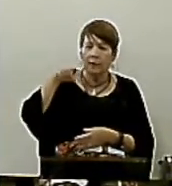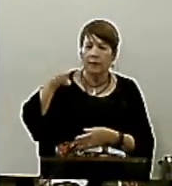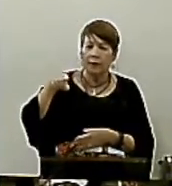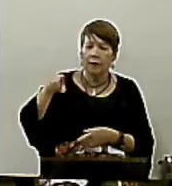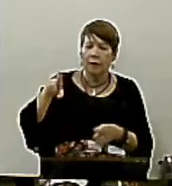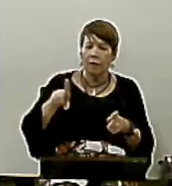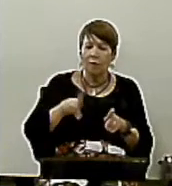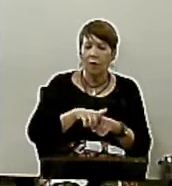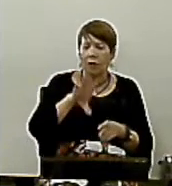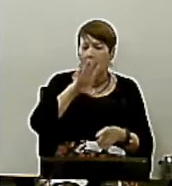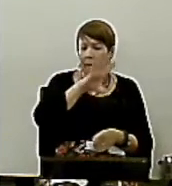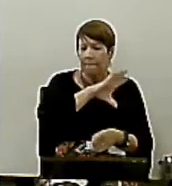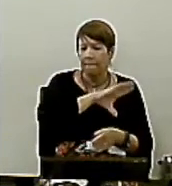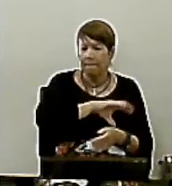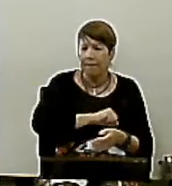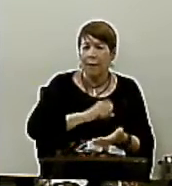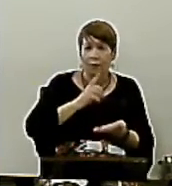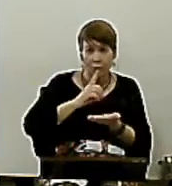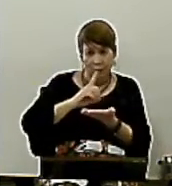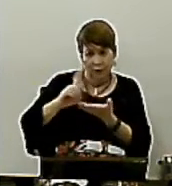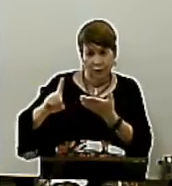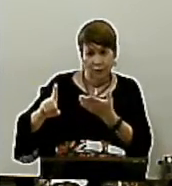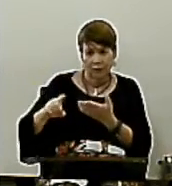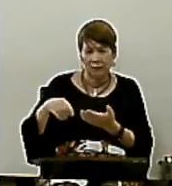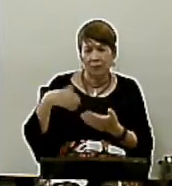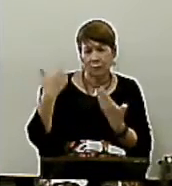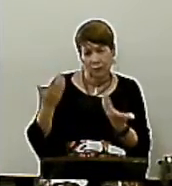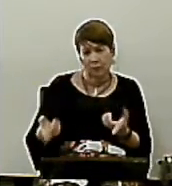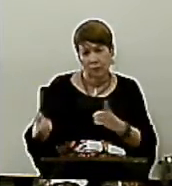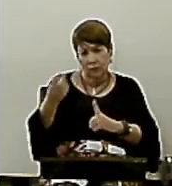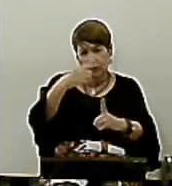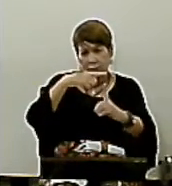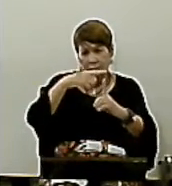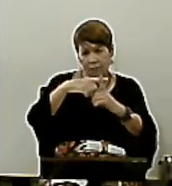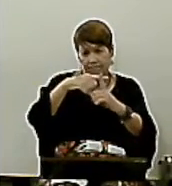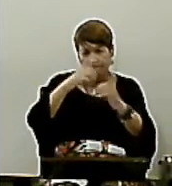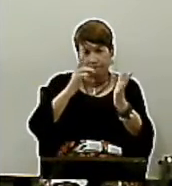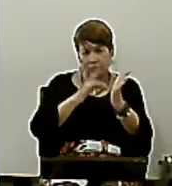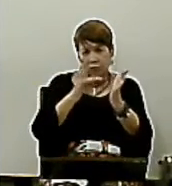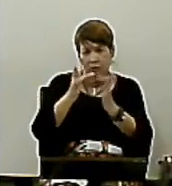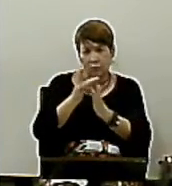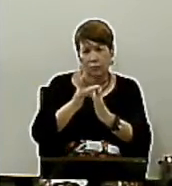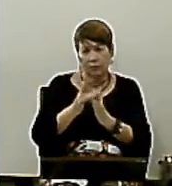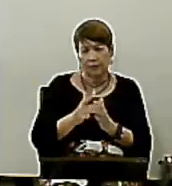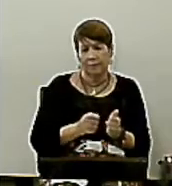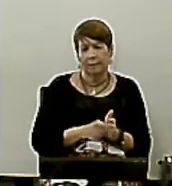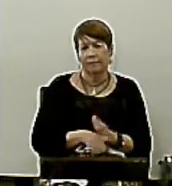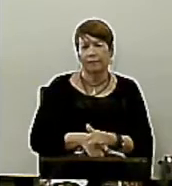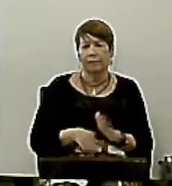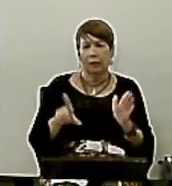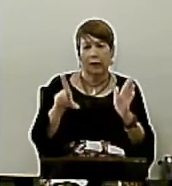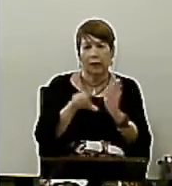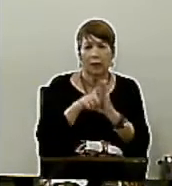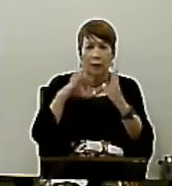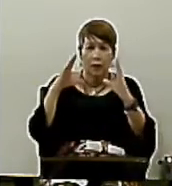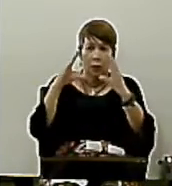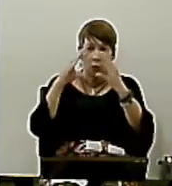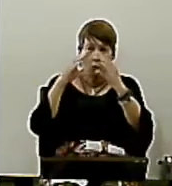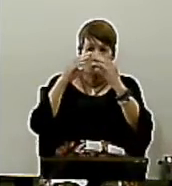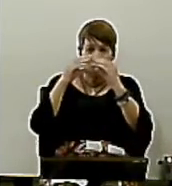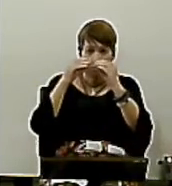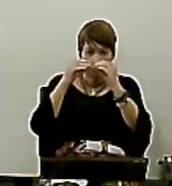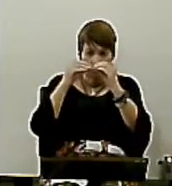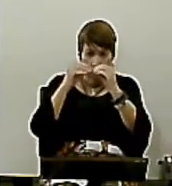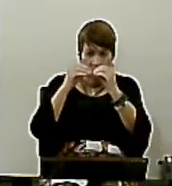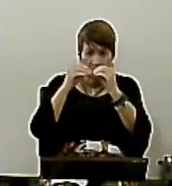amado Por Deus Naquela cruz Assim A lei Resume O preceito